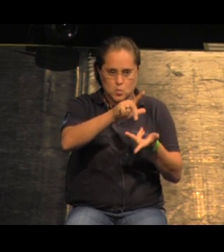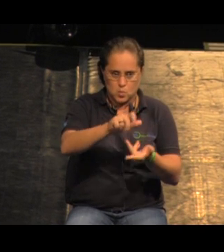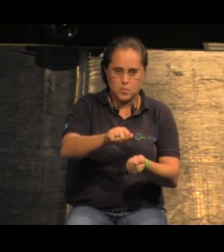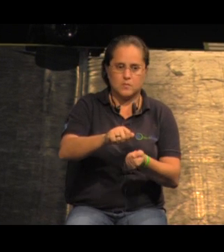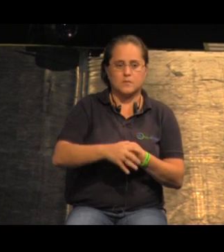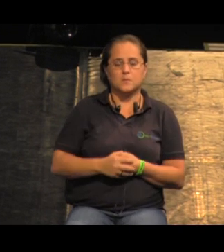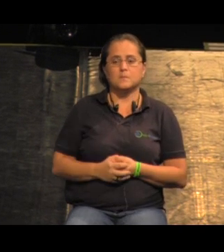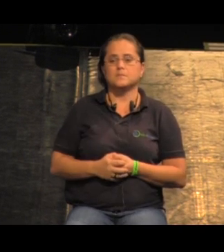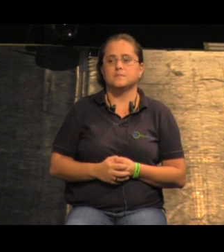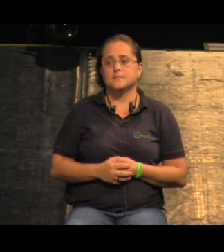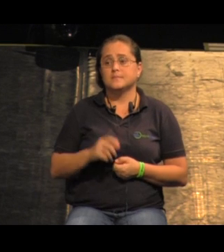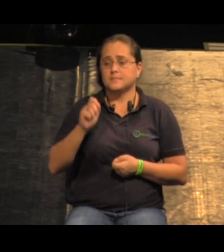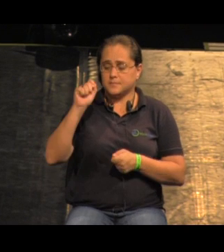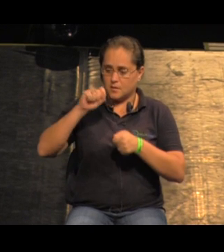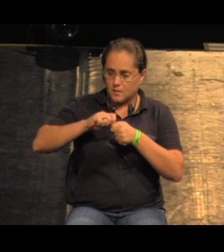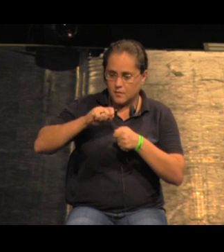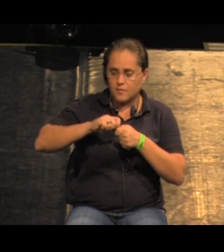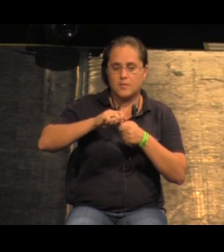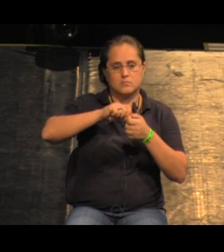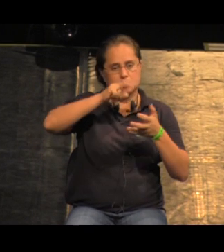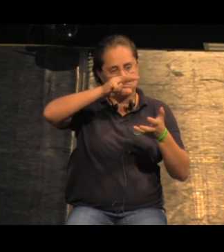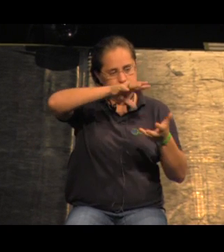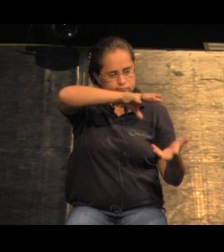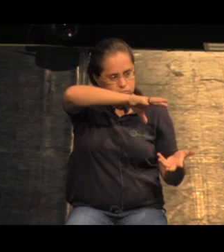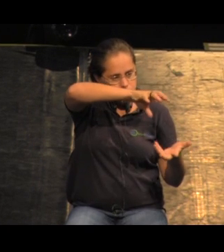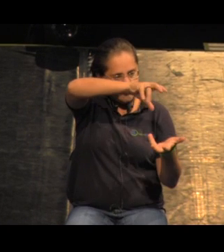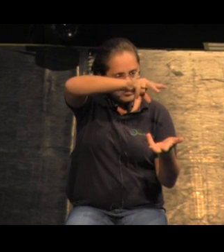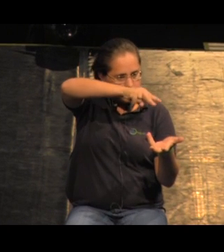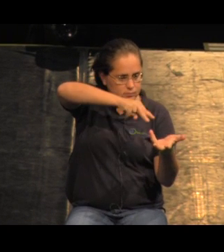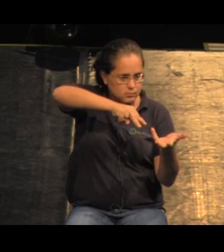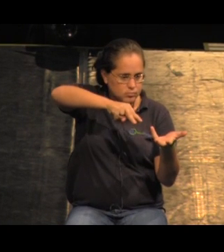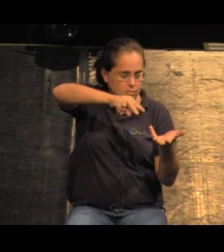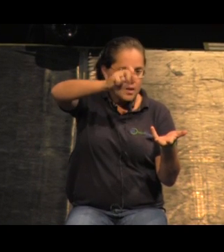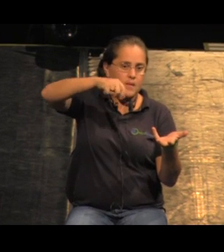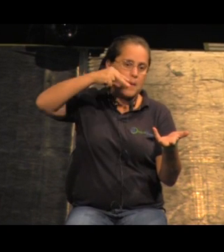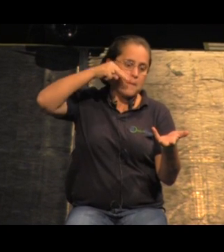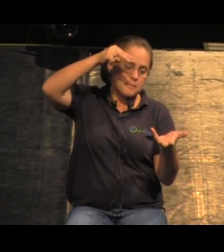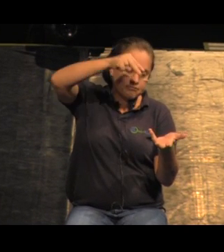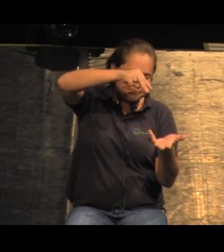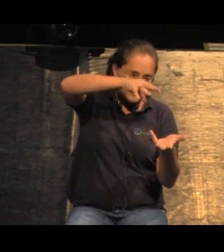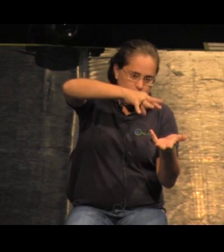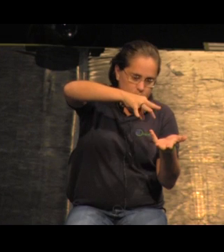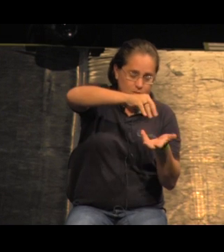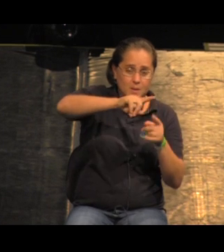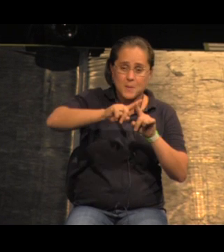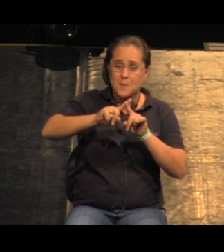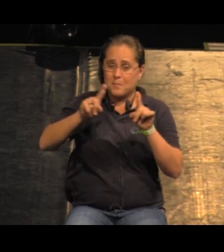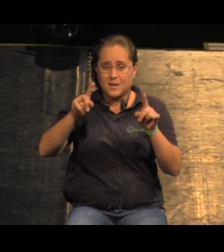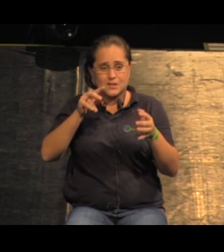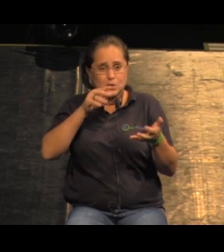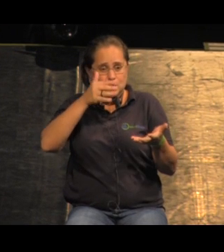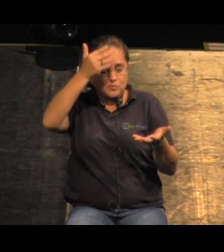satélites todos, que fazem uma leitura do mundo e que enxergam toda essa maravilha natural, mas não enxergam esse